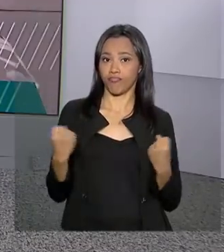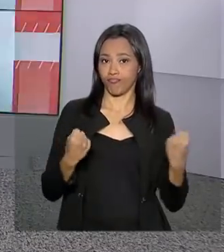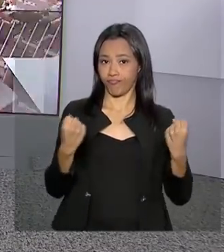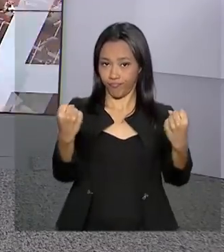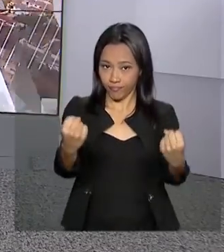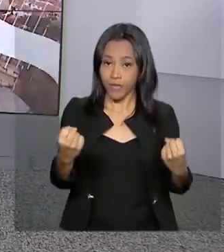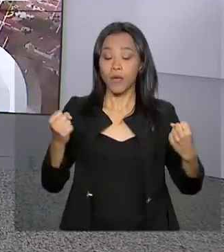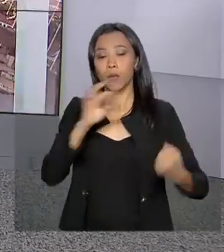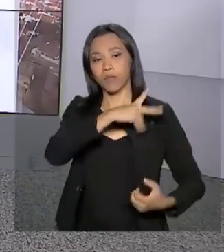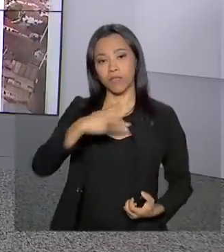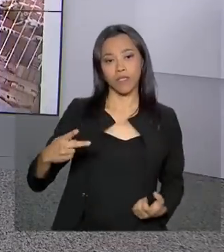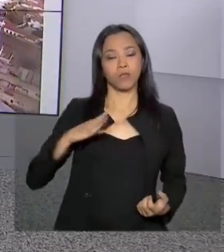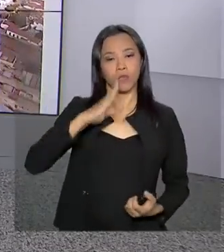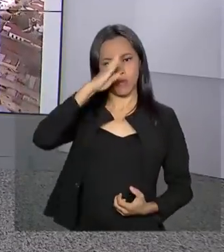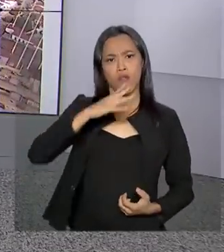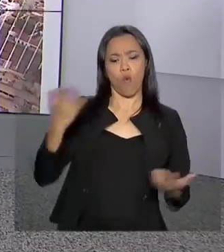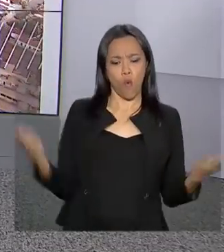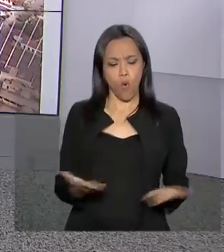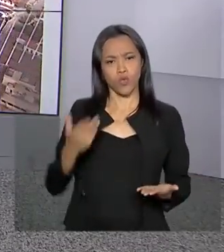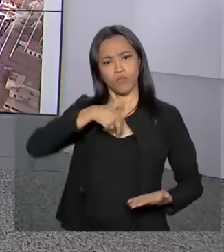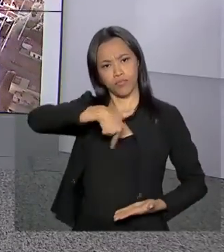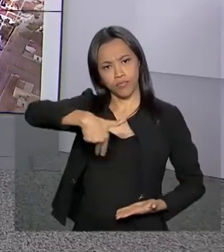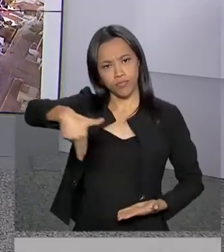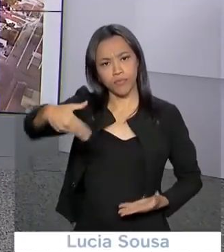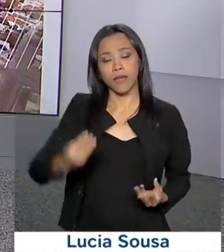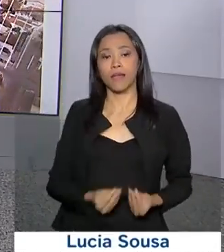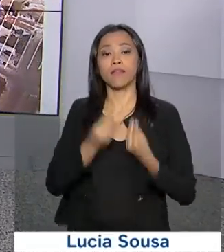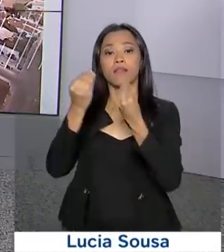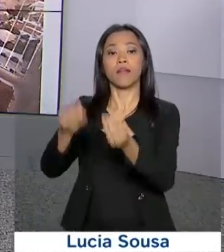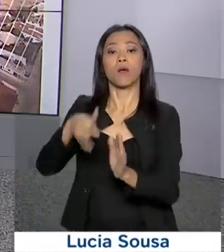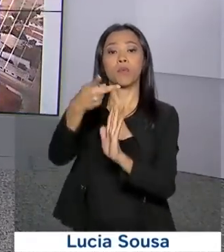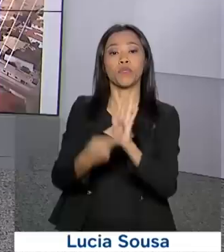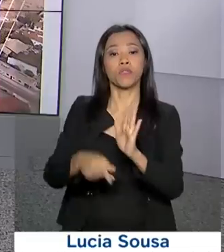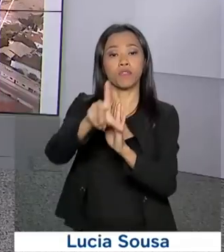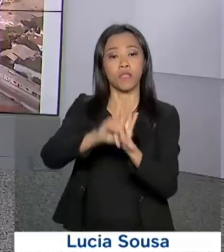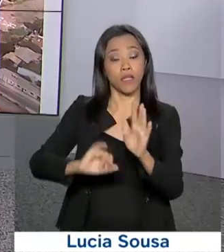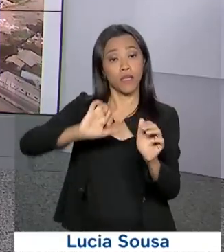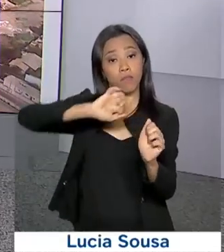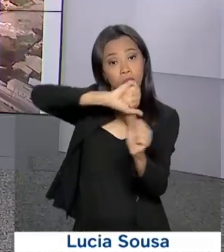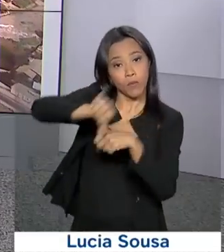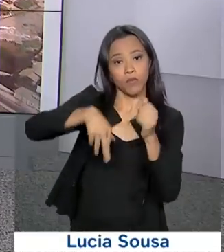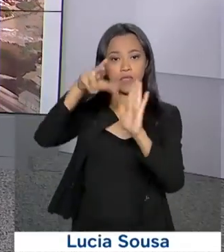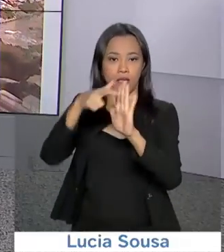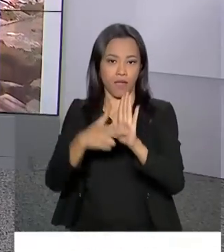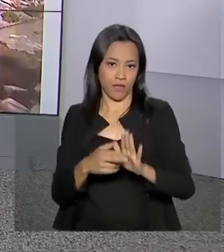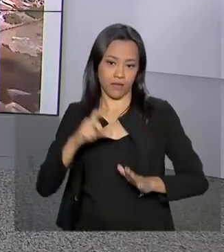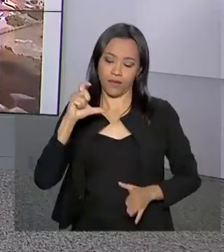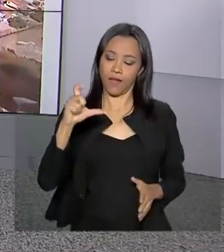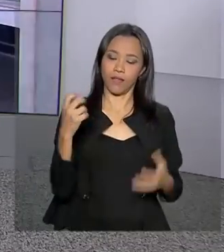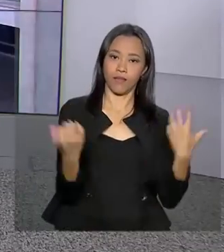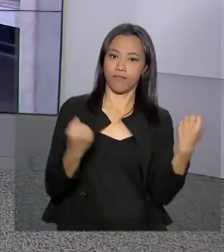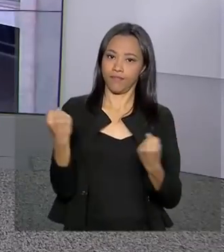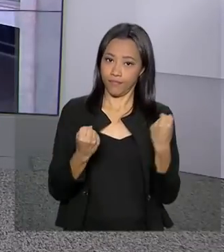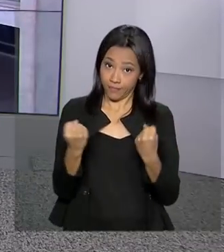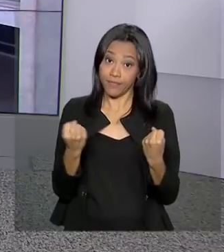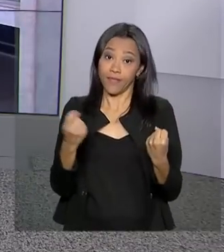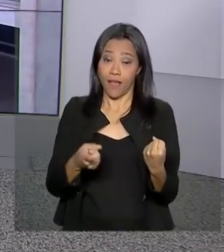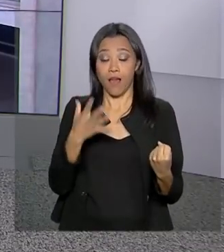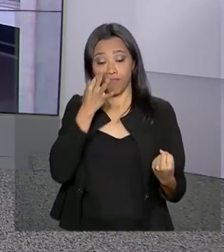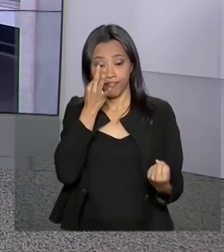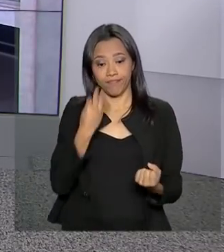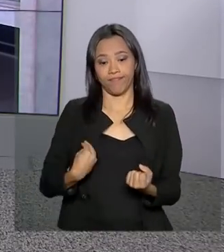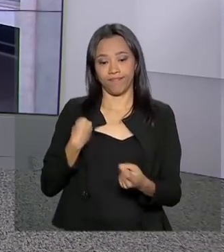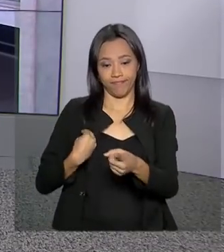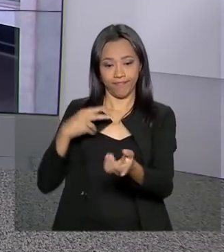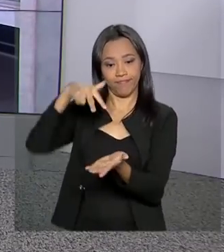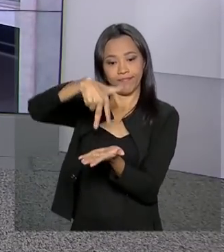Jair Bolsonaro vai hoje à Câmara entregar projeto de lei que altera regras na Carteira Nacional de Habilitação. A Luana Kárens está lá no Palácio do Planalto e tem